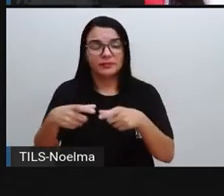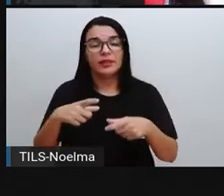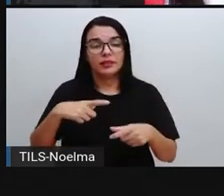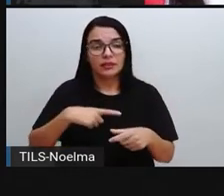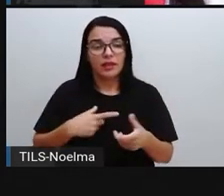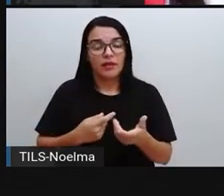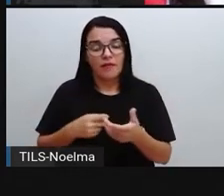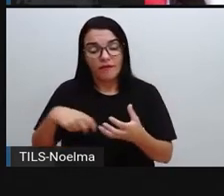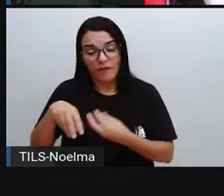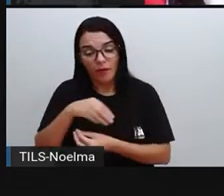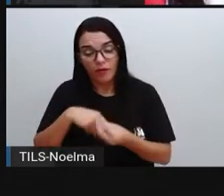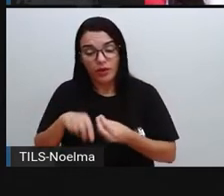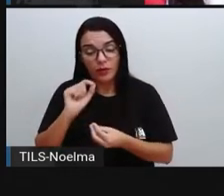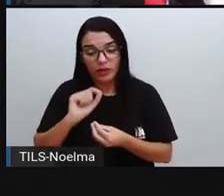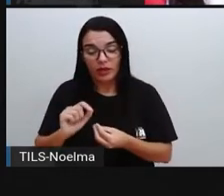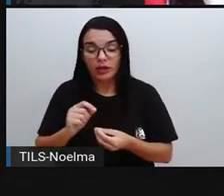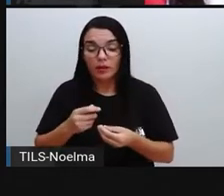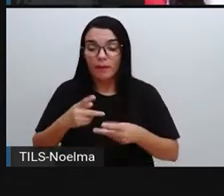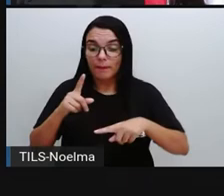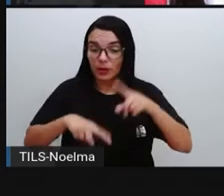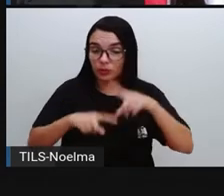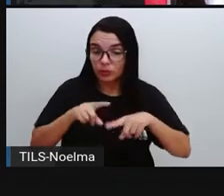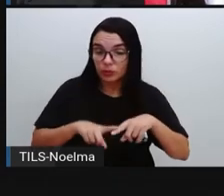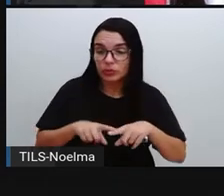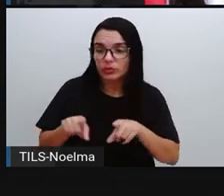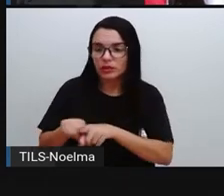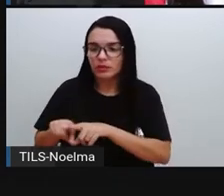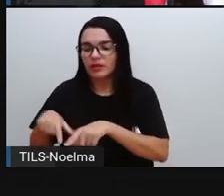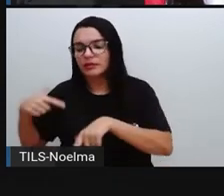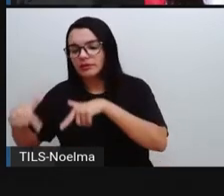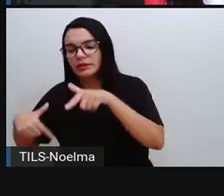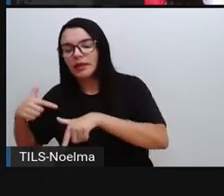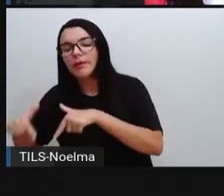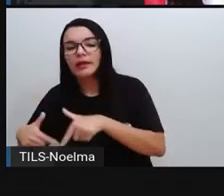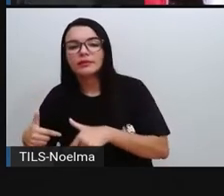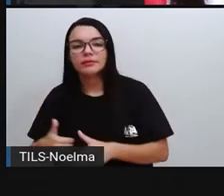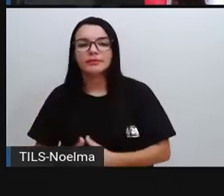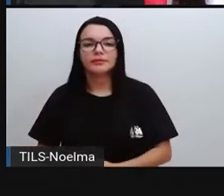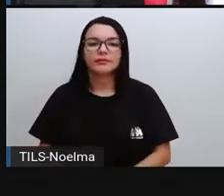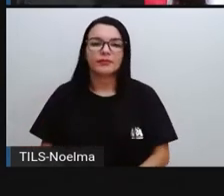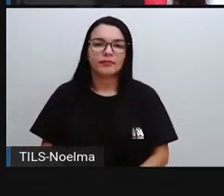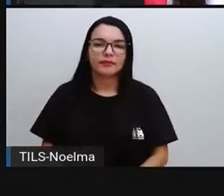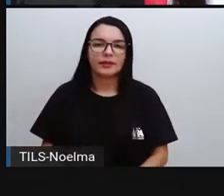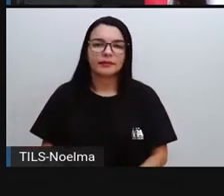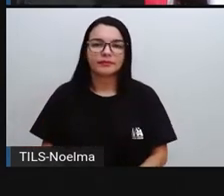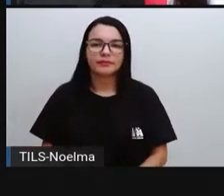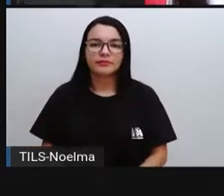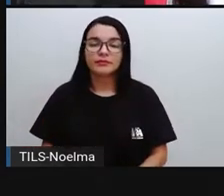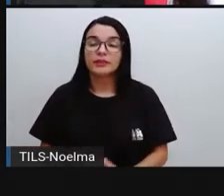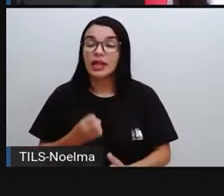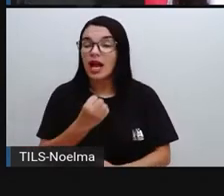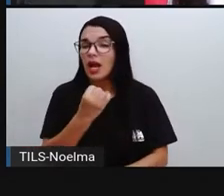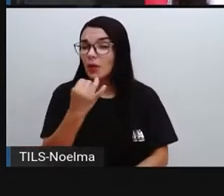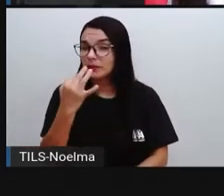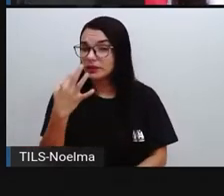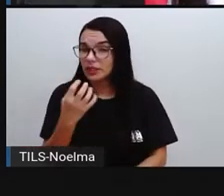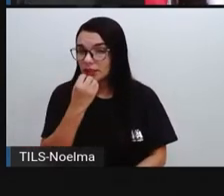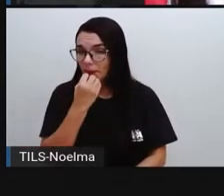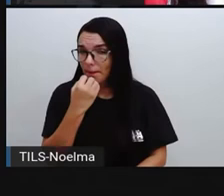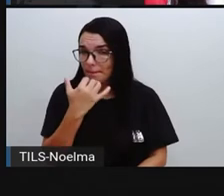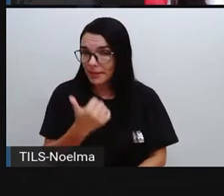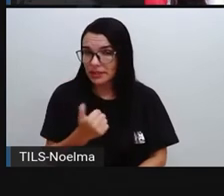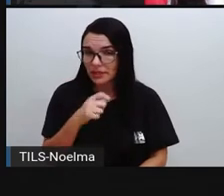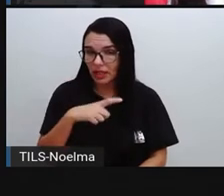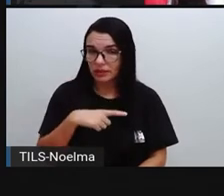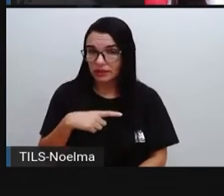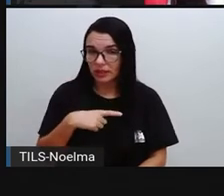vai envolver não somente a comercialização de produtos, mas também a prestação de serviços. A quantidade de bens